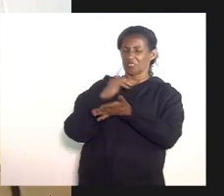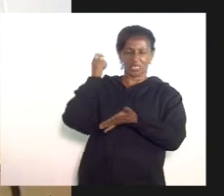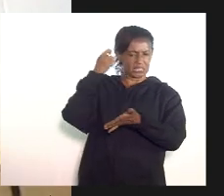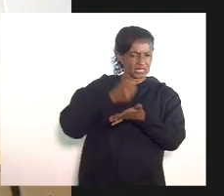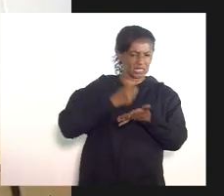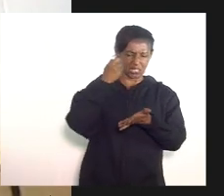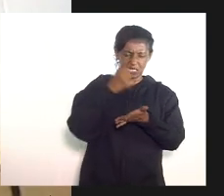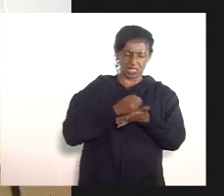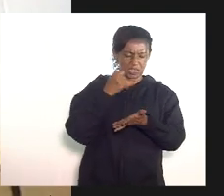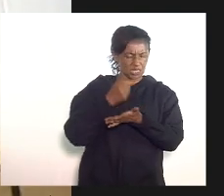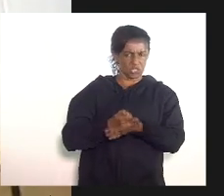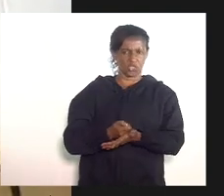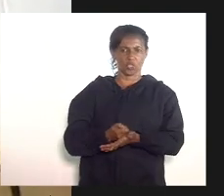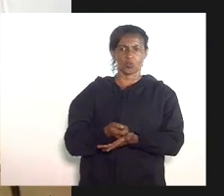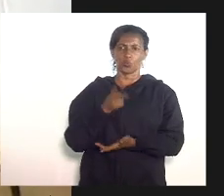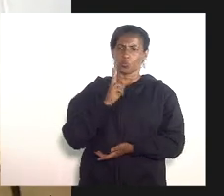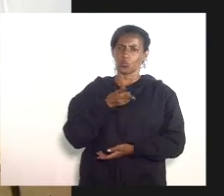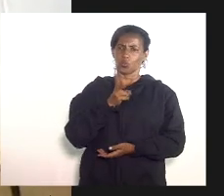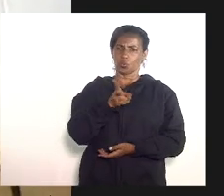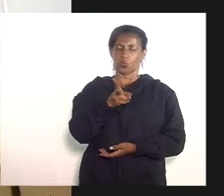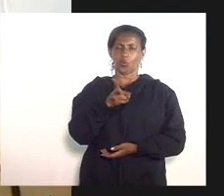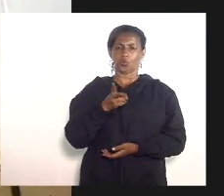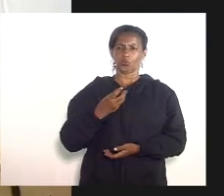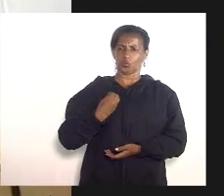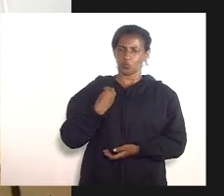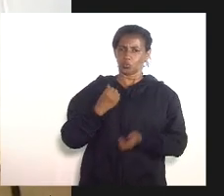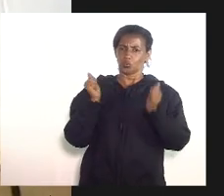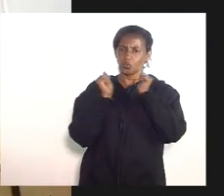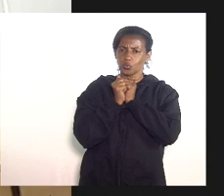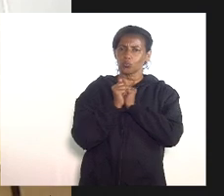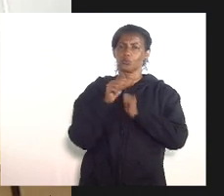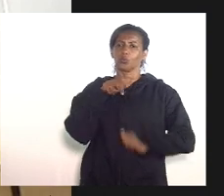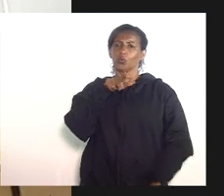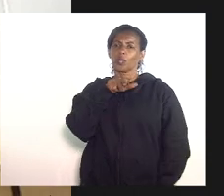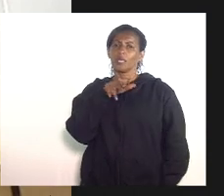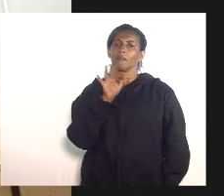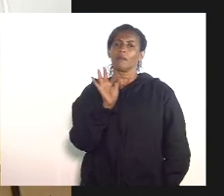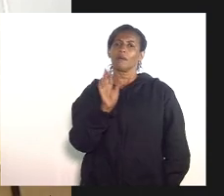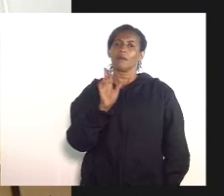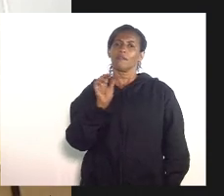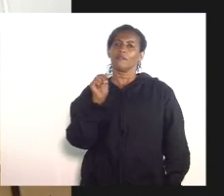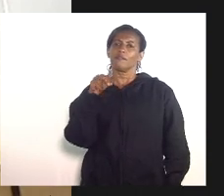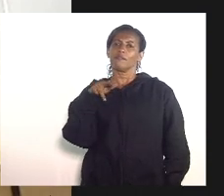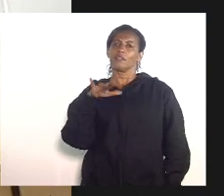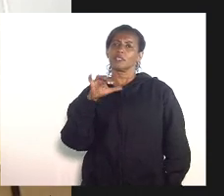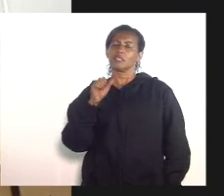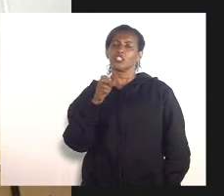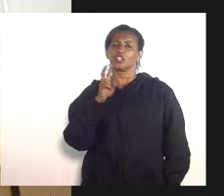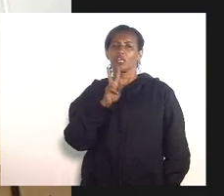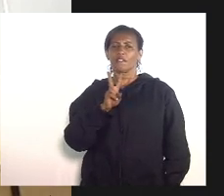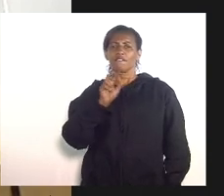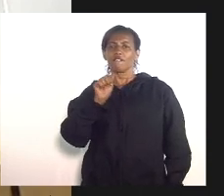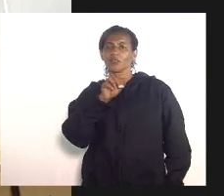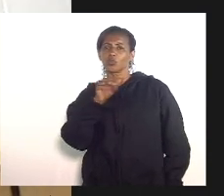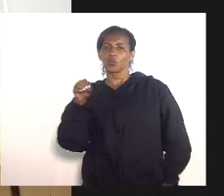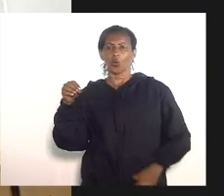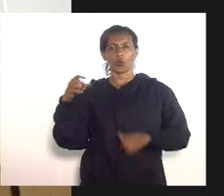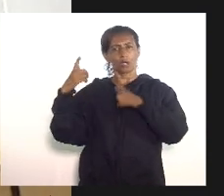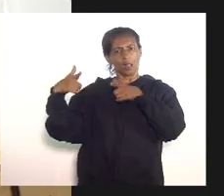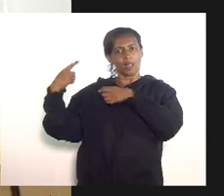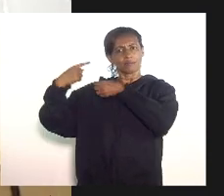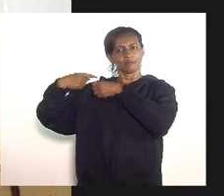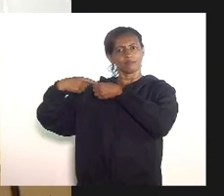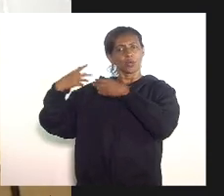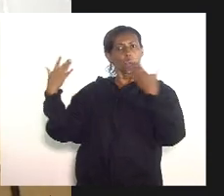em continuar morando com a sua irmã Francisca na casa da era em Vassouros que hoje é um